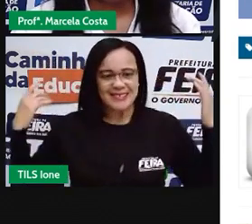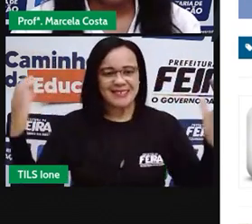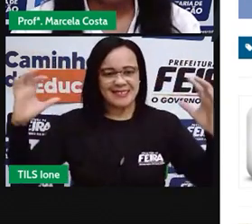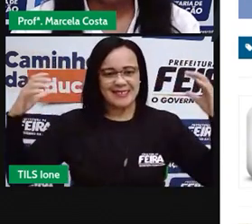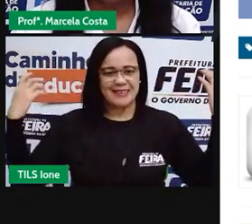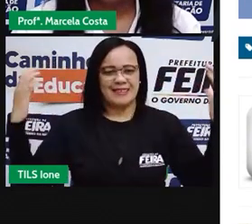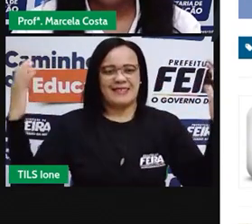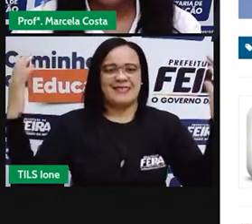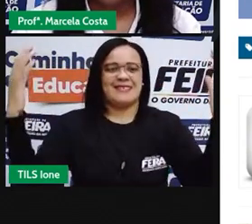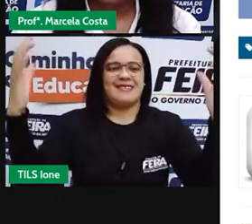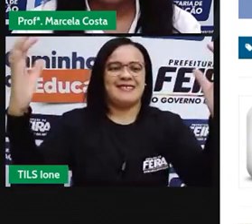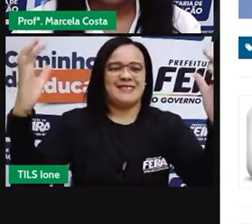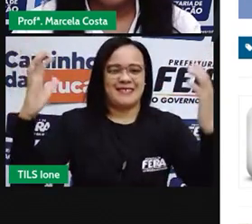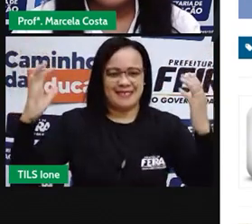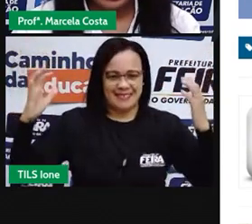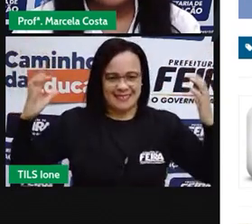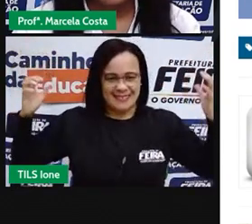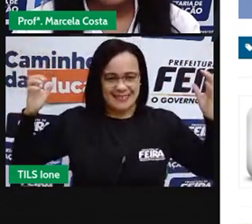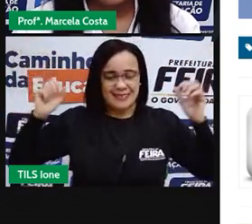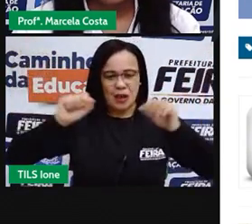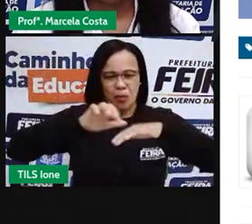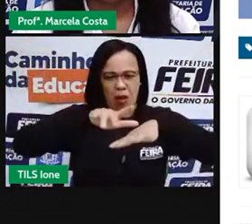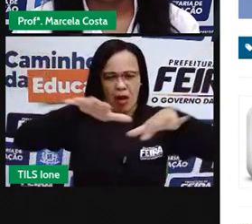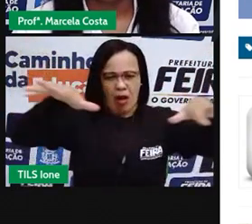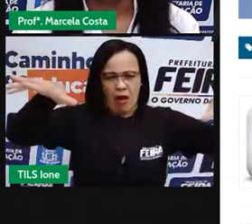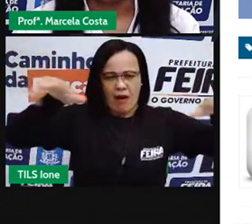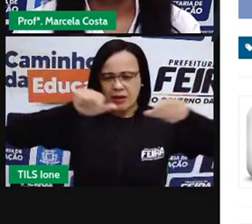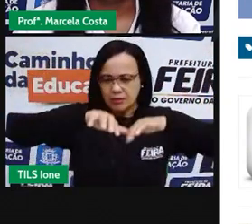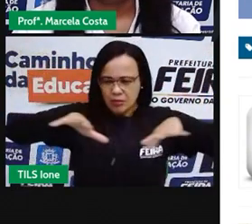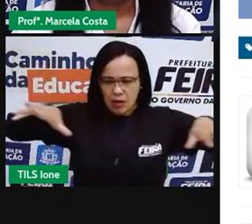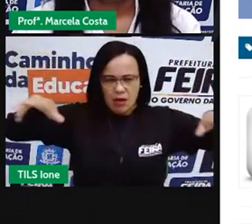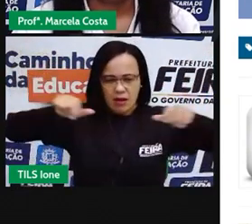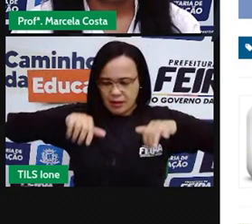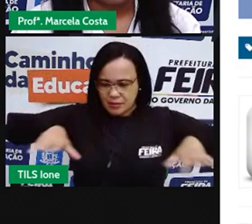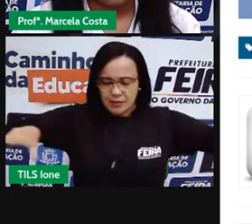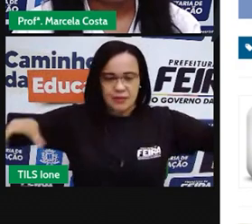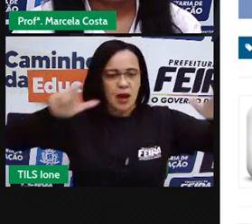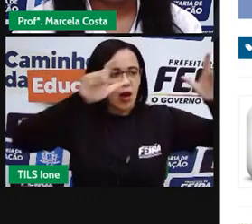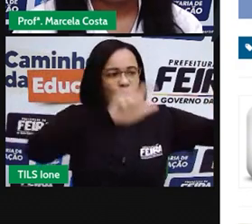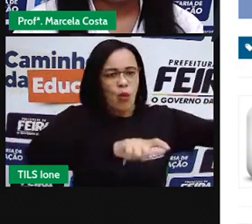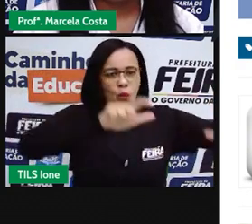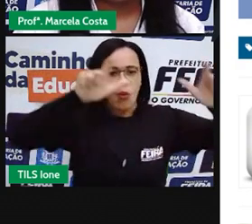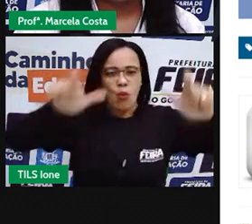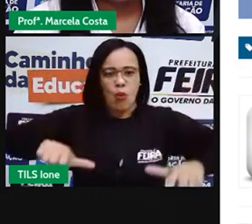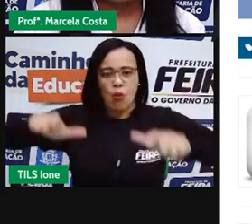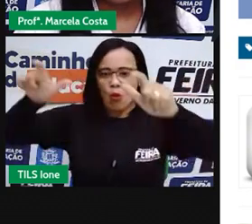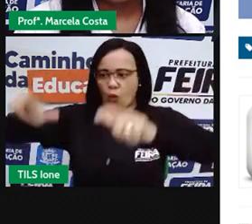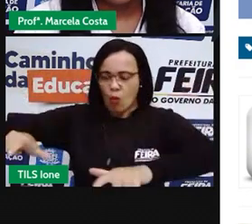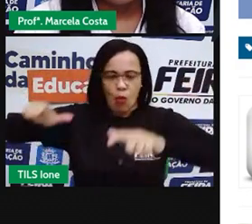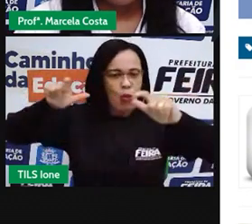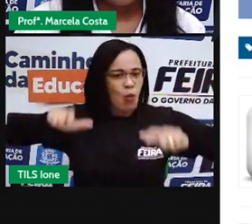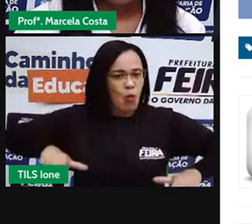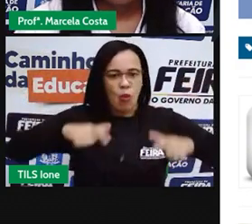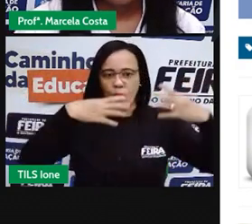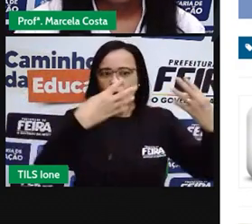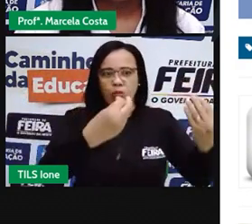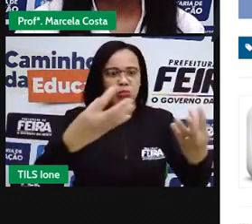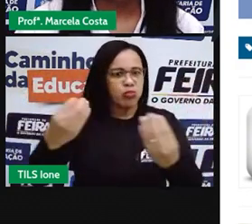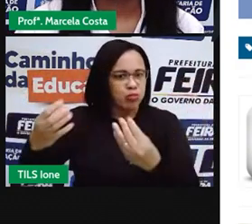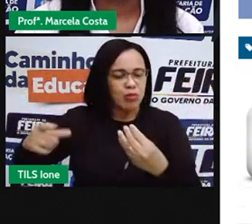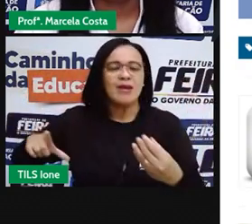E distribuiu outra quantidade do kit Ponto Verde, que é uma árvore pedida por cidadãos